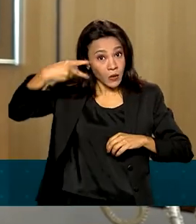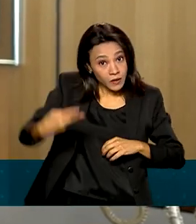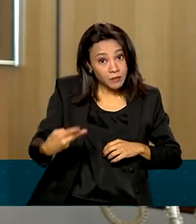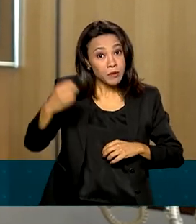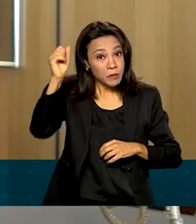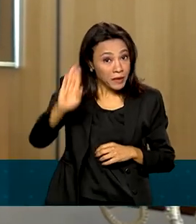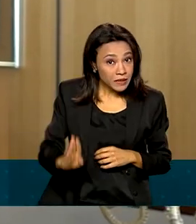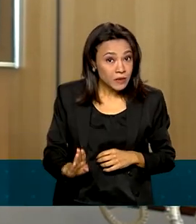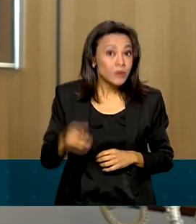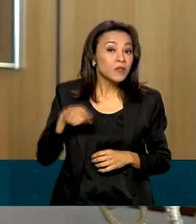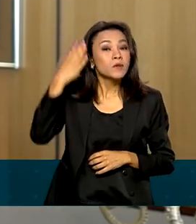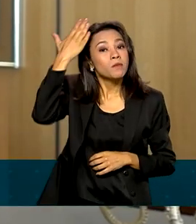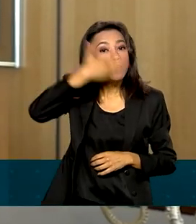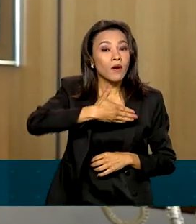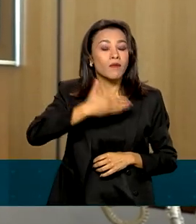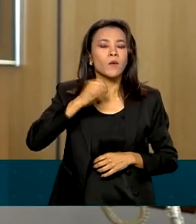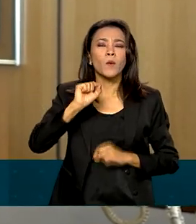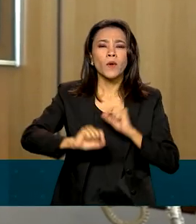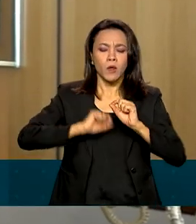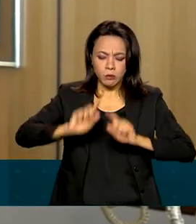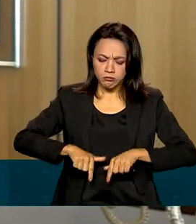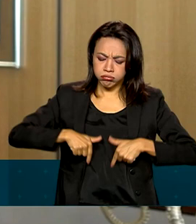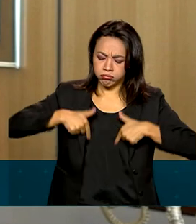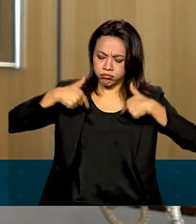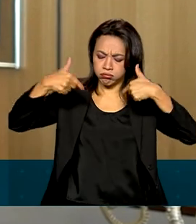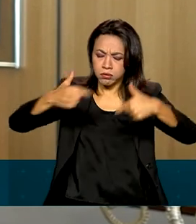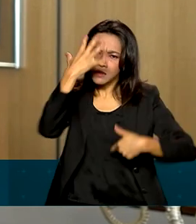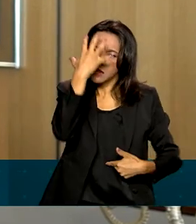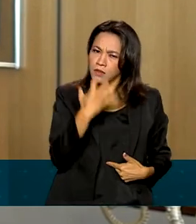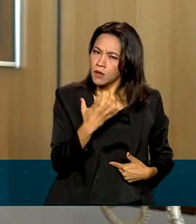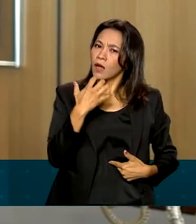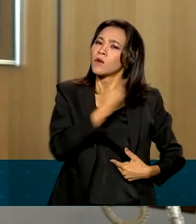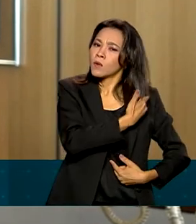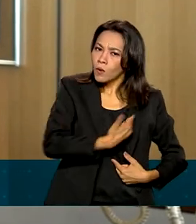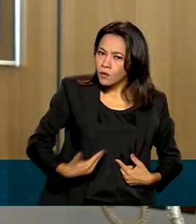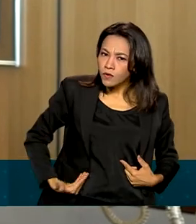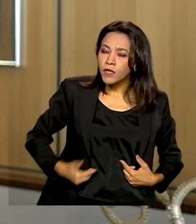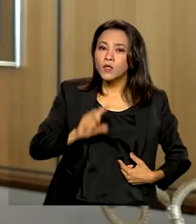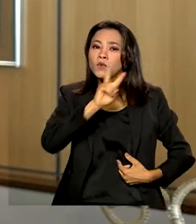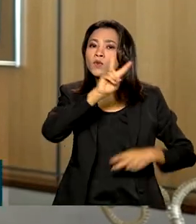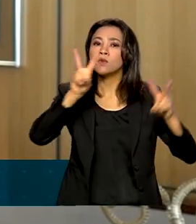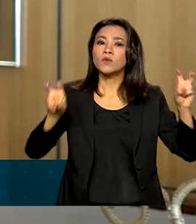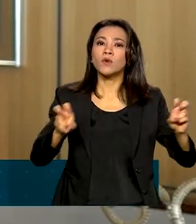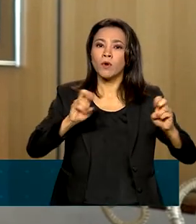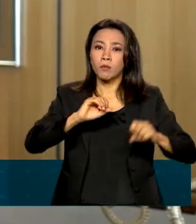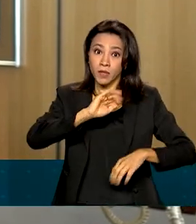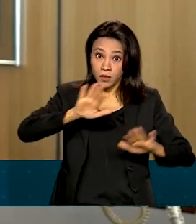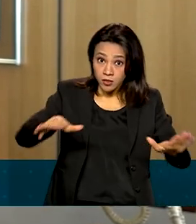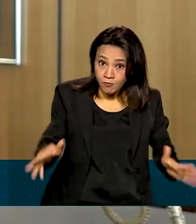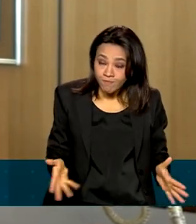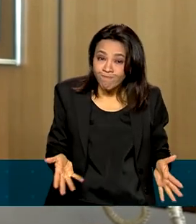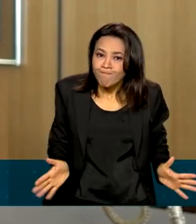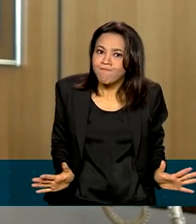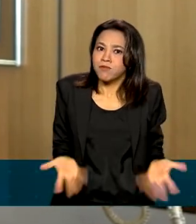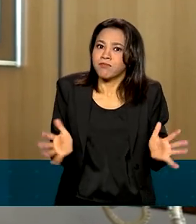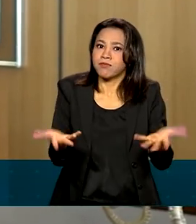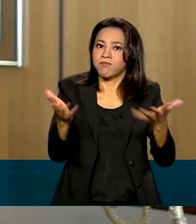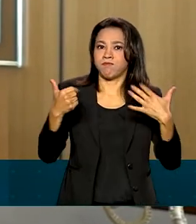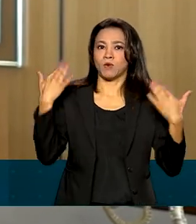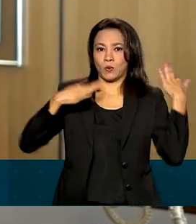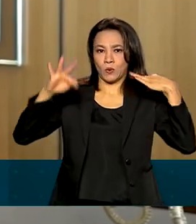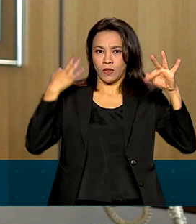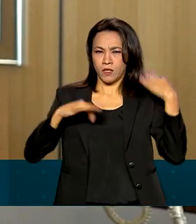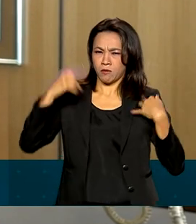grande parte, o trabalho sério que o nosso governo tem feito na promoção do turismo sustentável, com mais praias e marinas